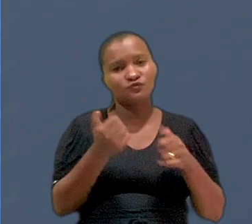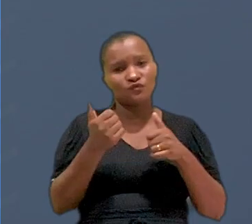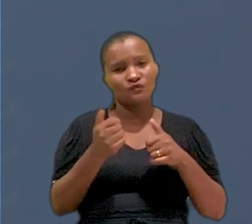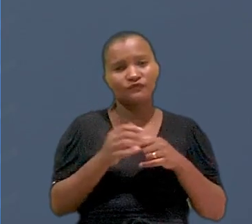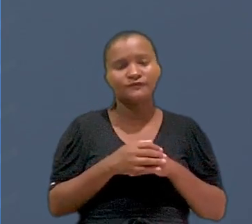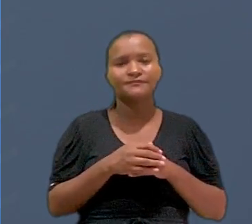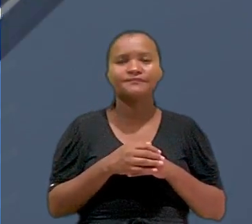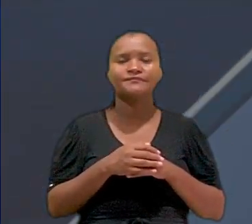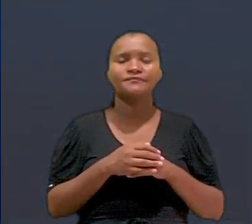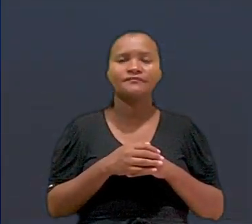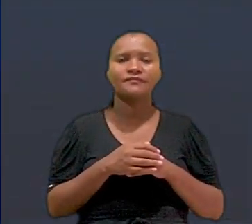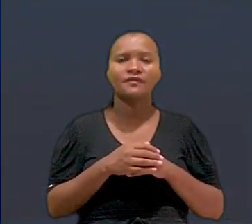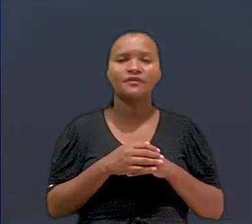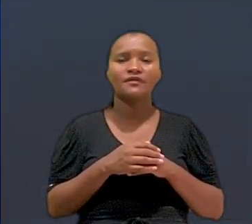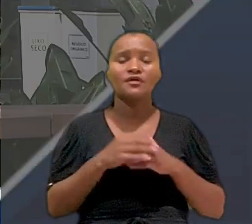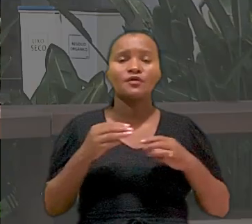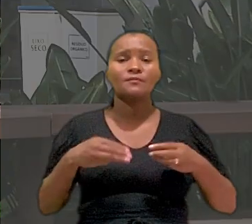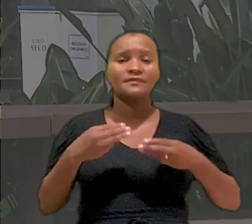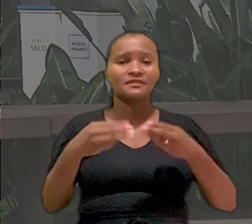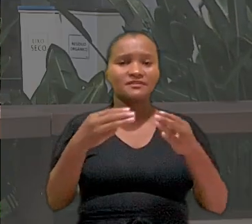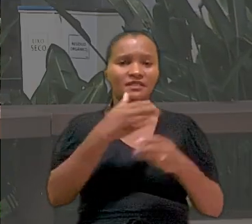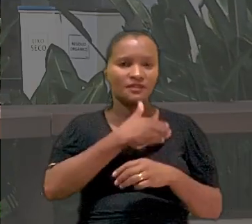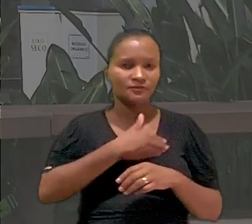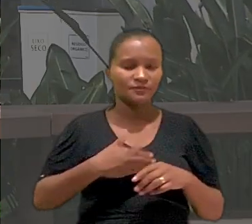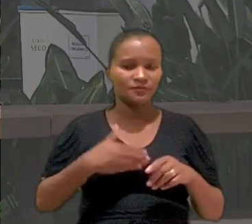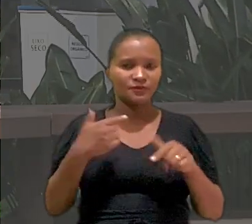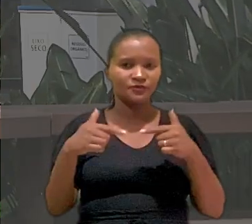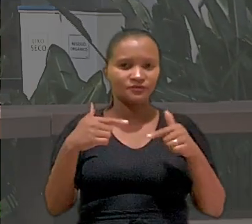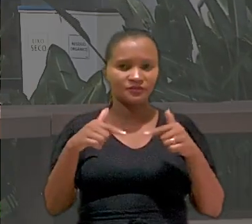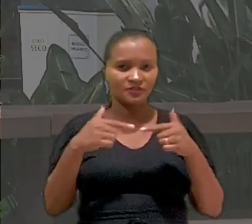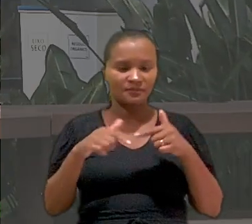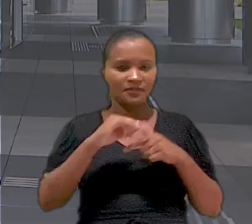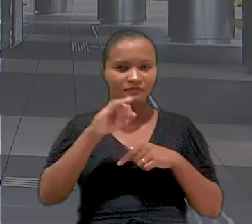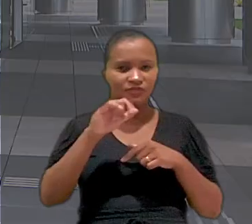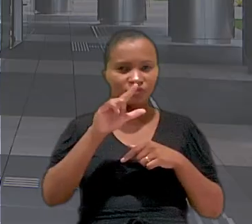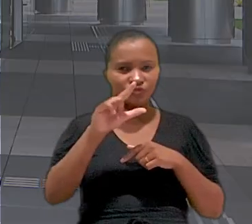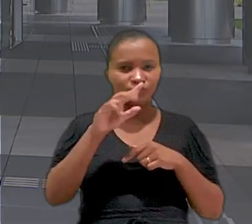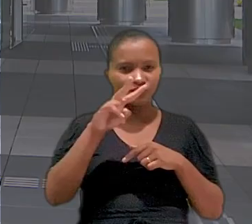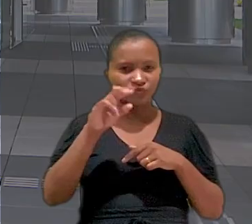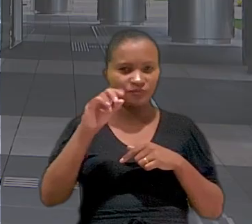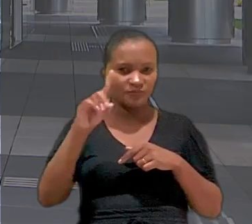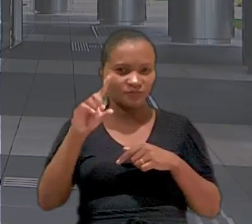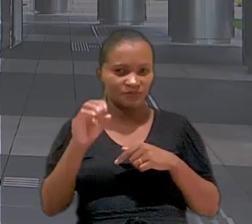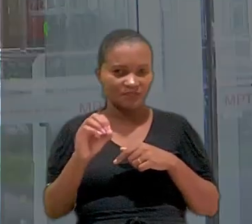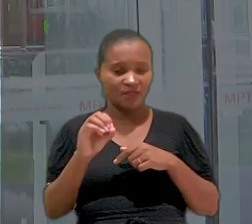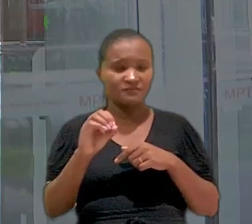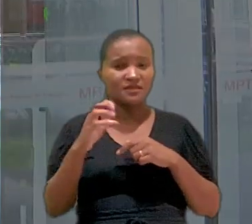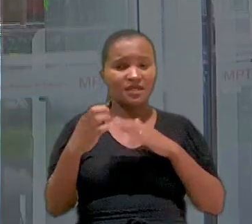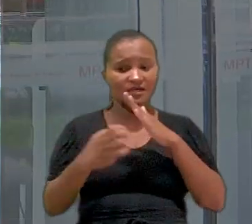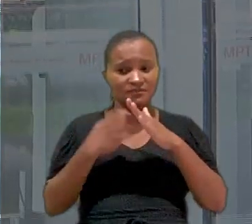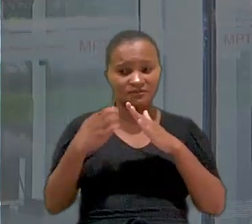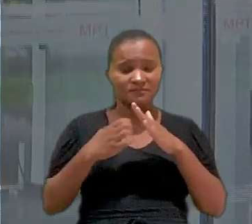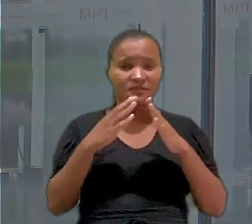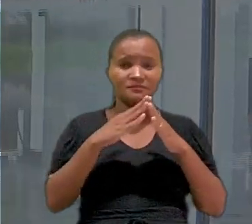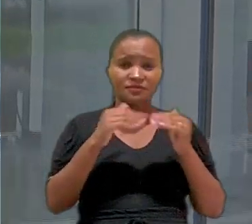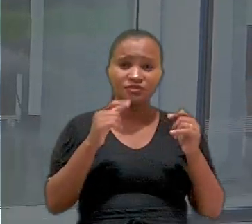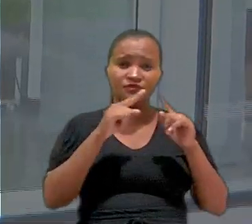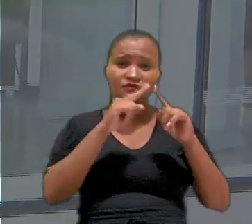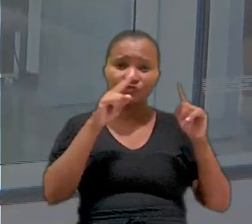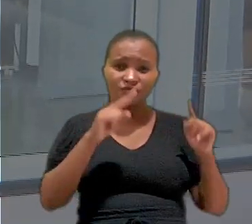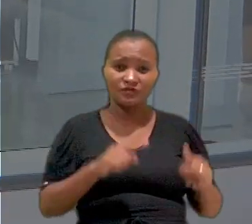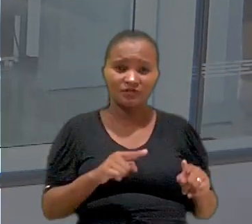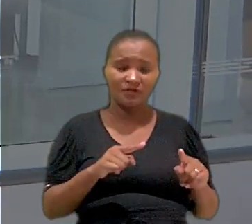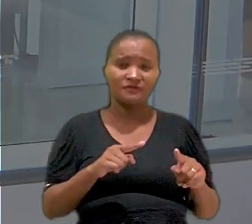Ano Novo. De acordo com o Ministério Público do Trabalho, em julho de 2010, as empresas haviam